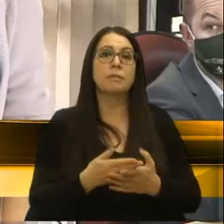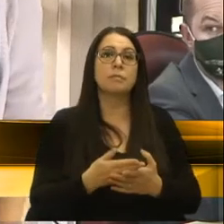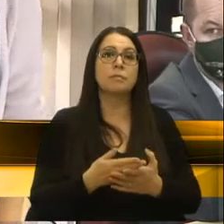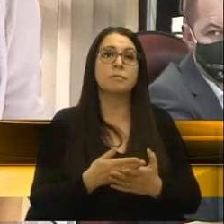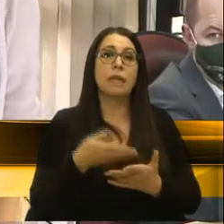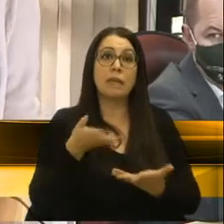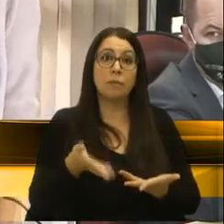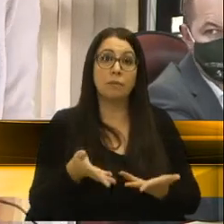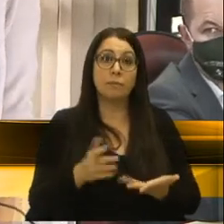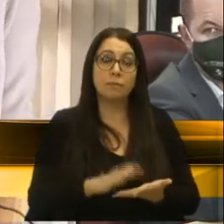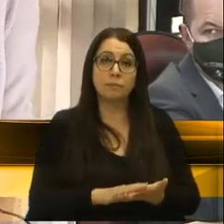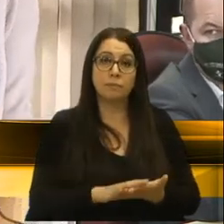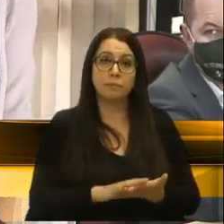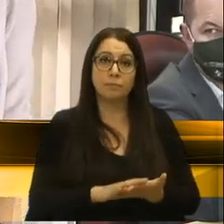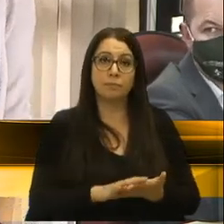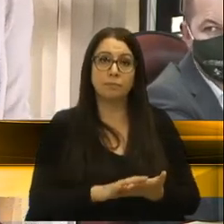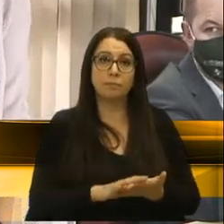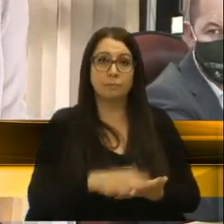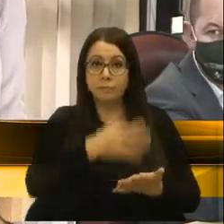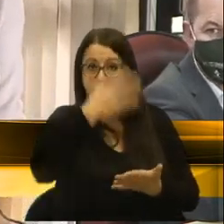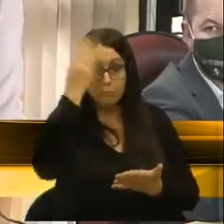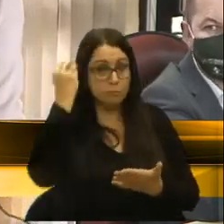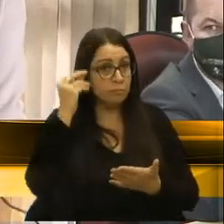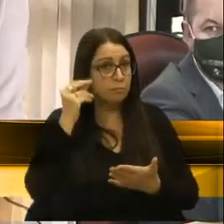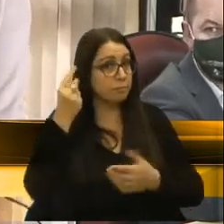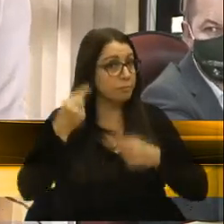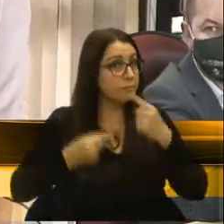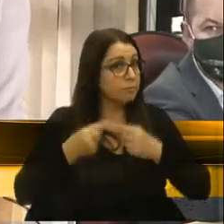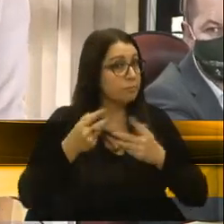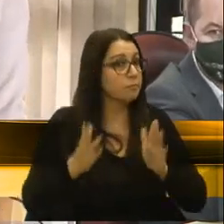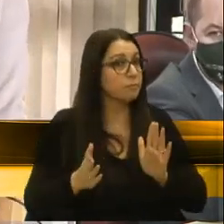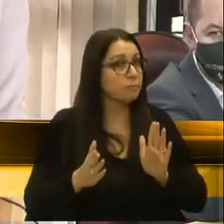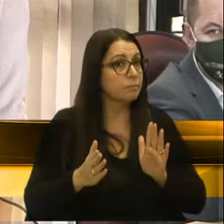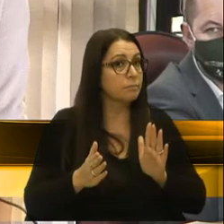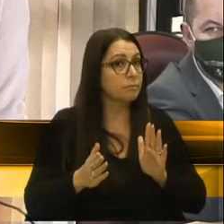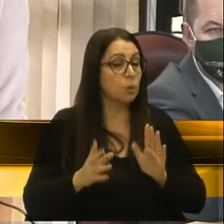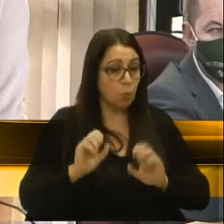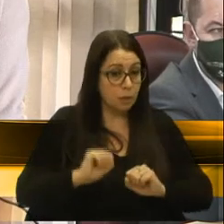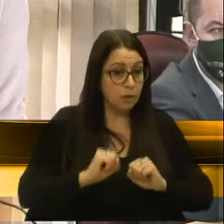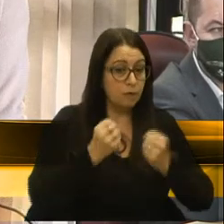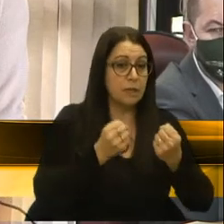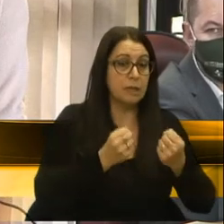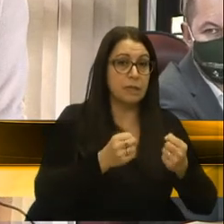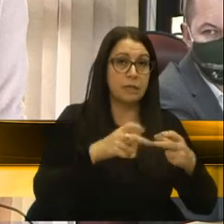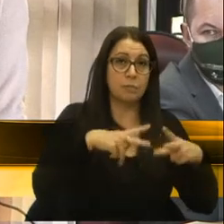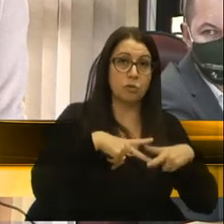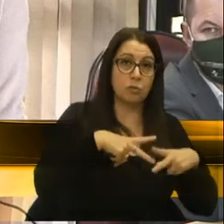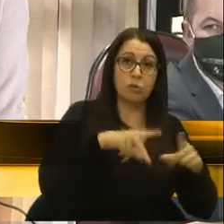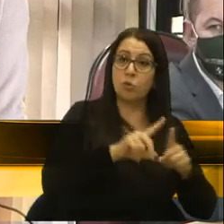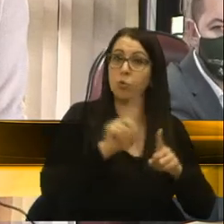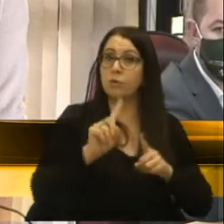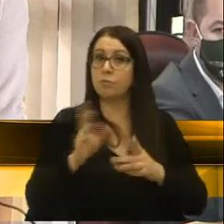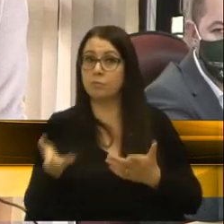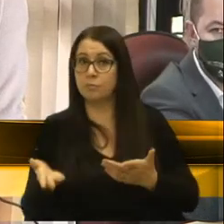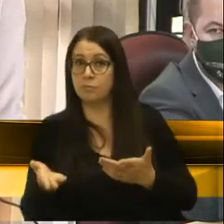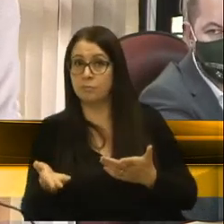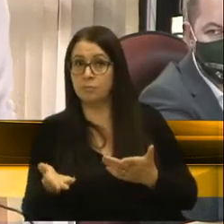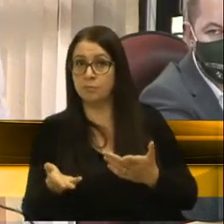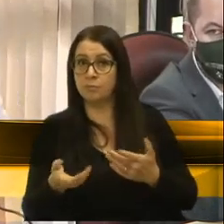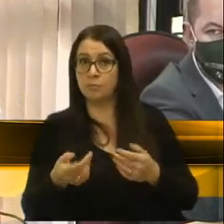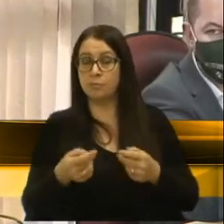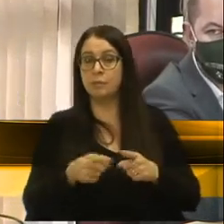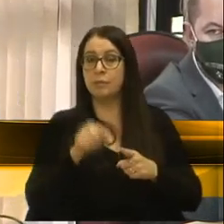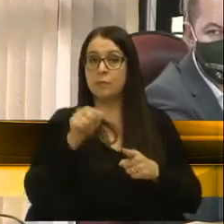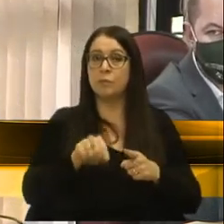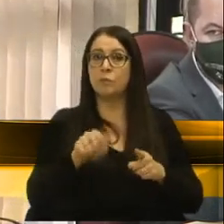E agora, parece que se esquecem desse debate. Então, ou se defende a municipalização de fato, ou não se defende. E